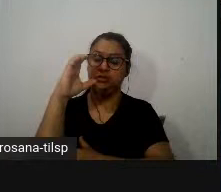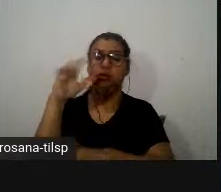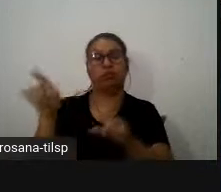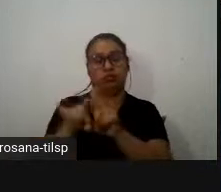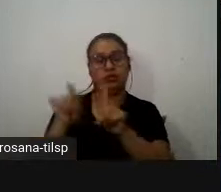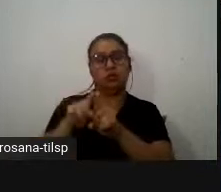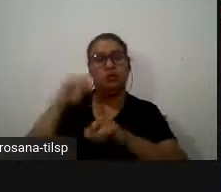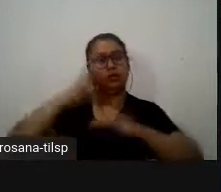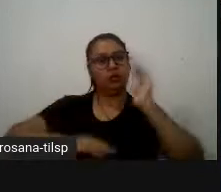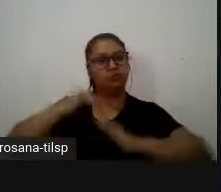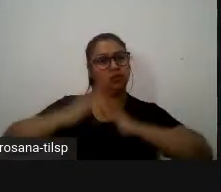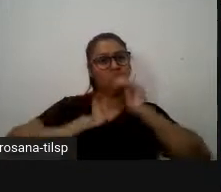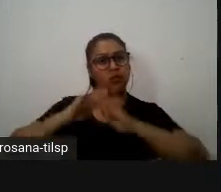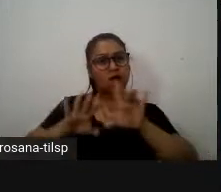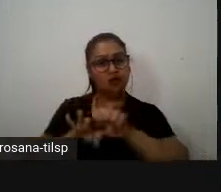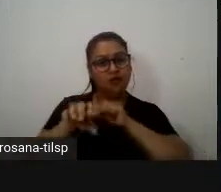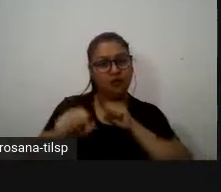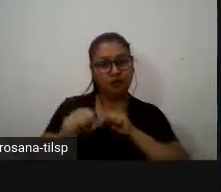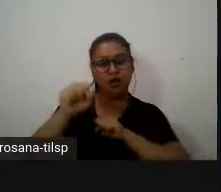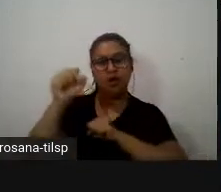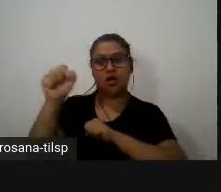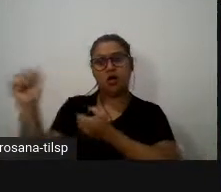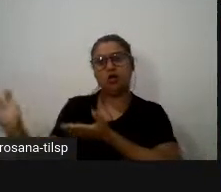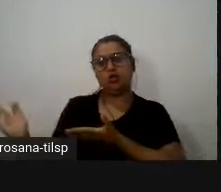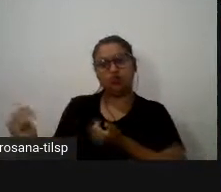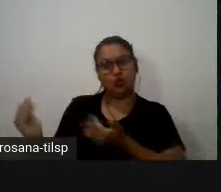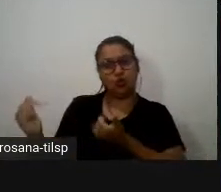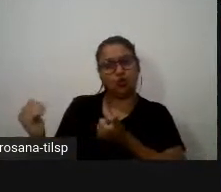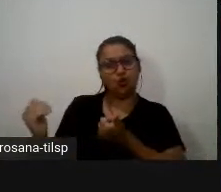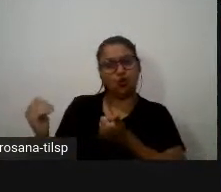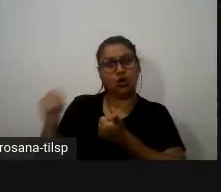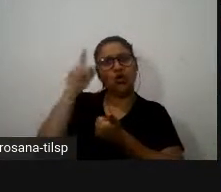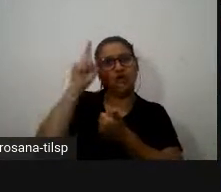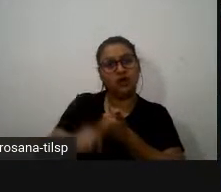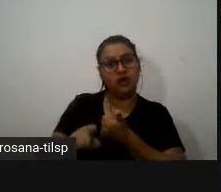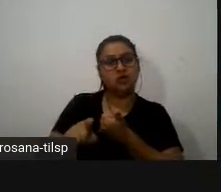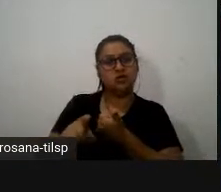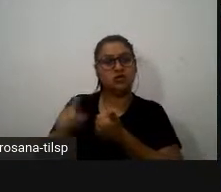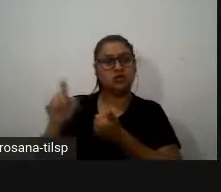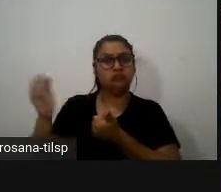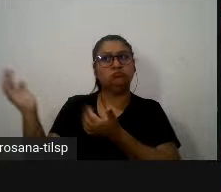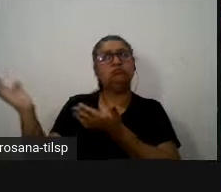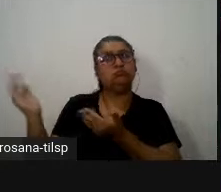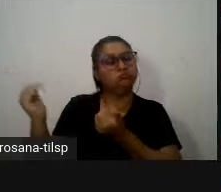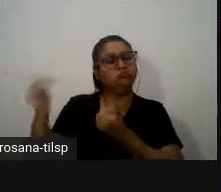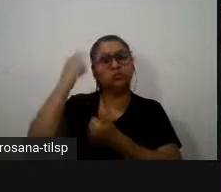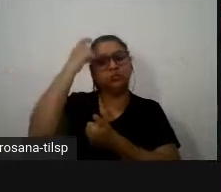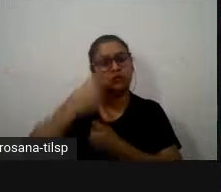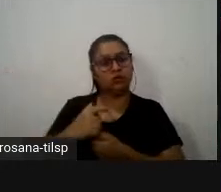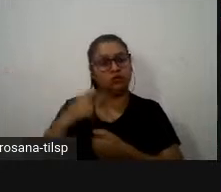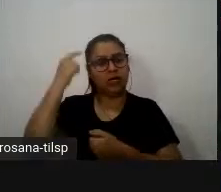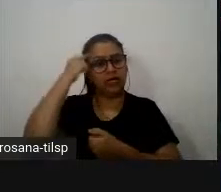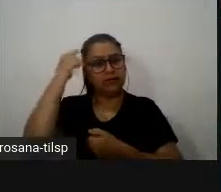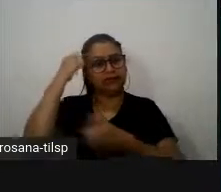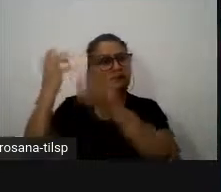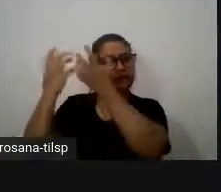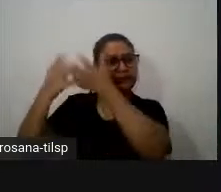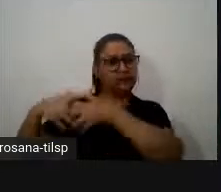jovens a se tornarem a serem e a se tornarem cidadãos reflexivos